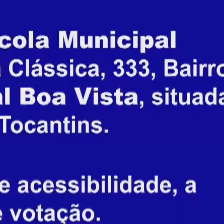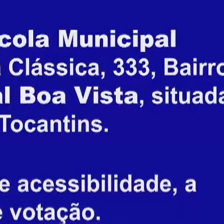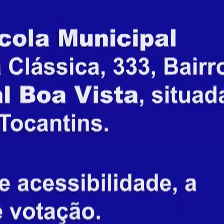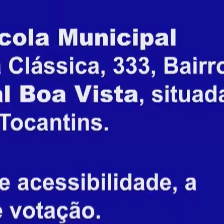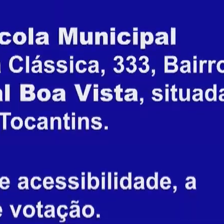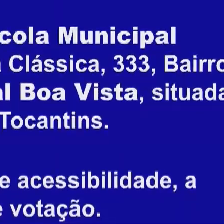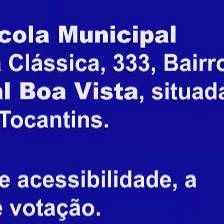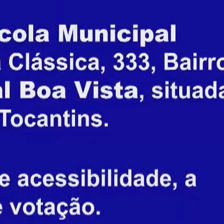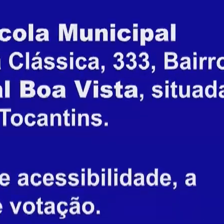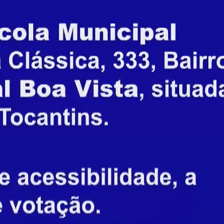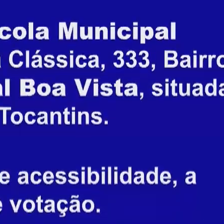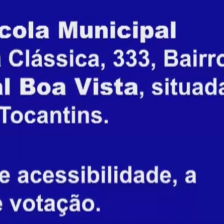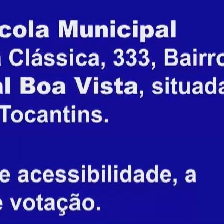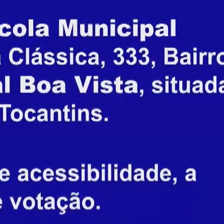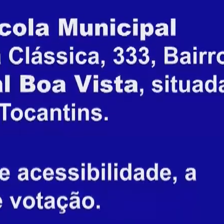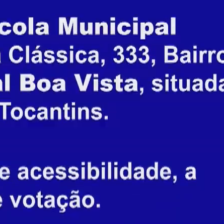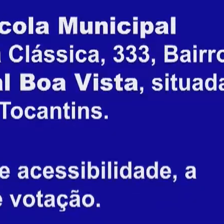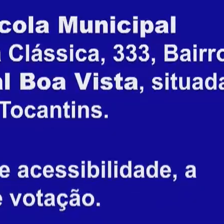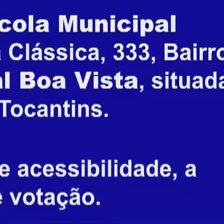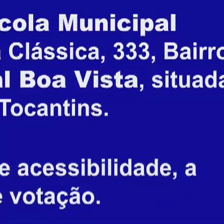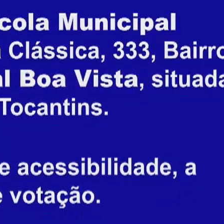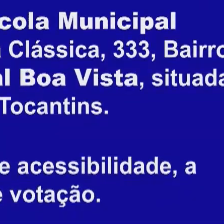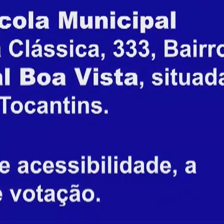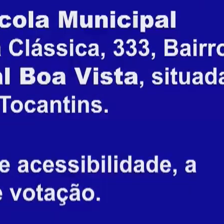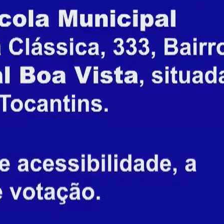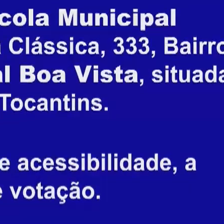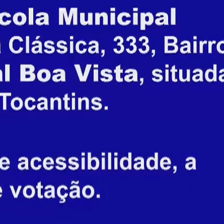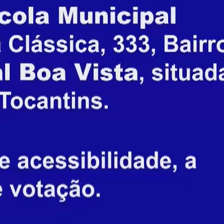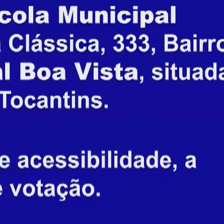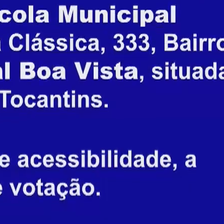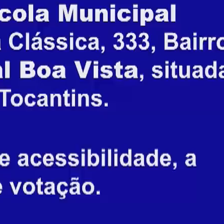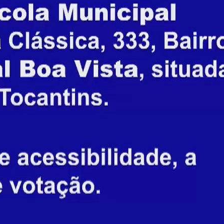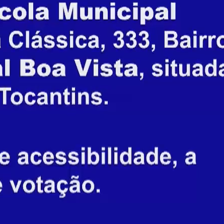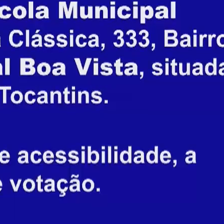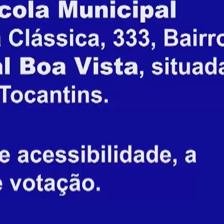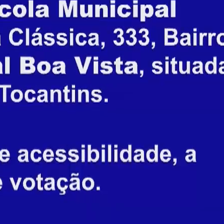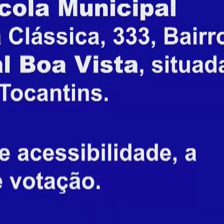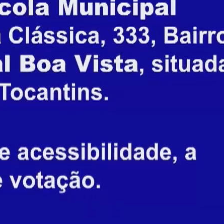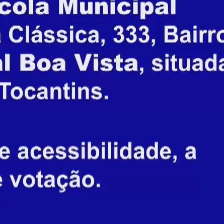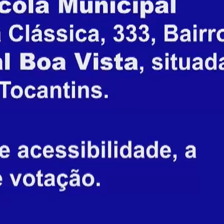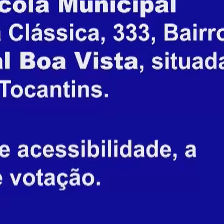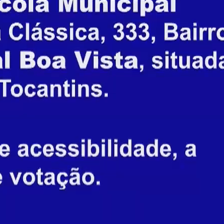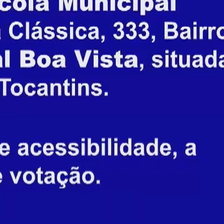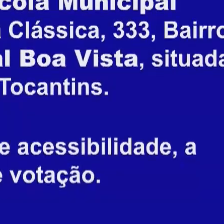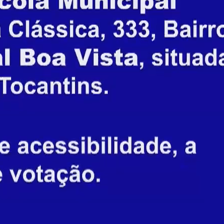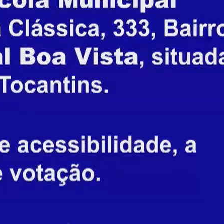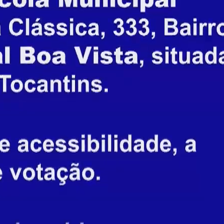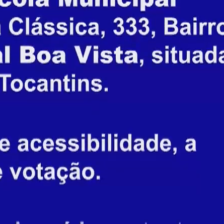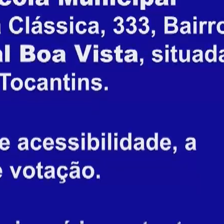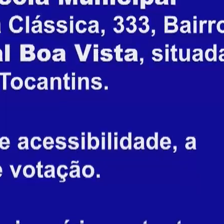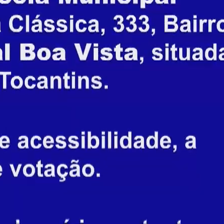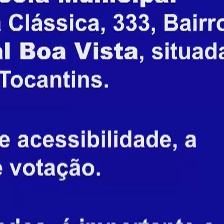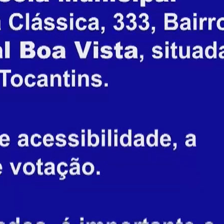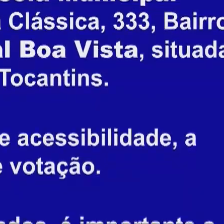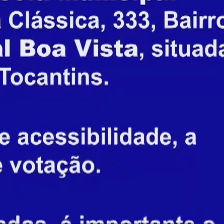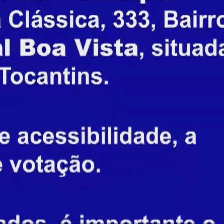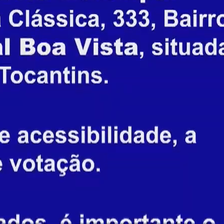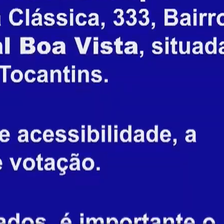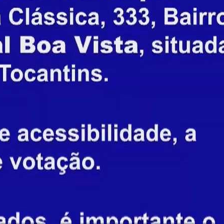241 da Escola Municipal Professor Estela Saraiva Peano, localizada na Avenida Clássica,